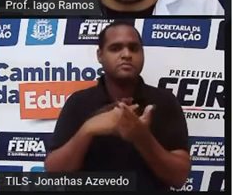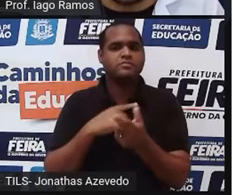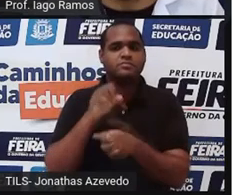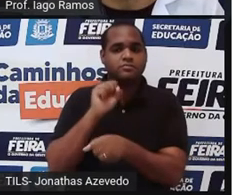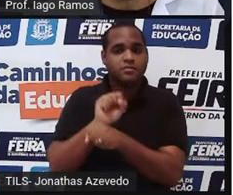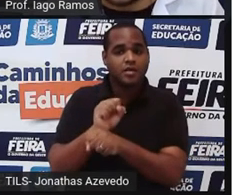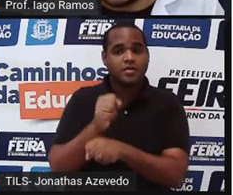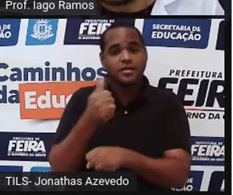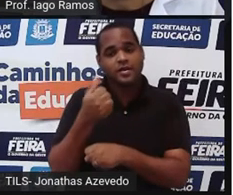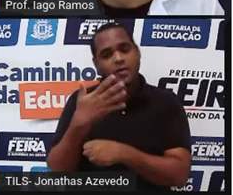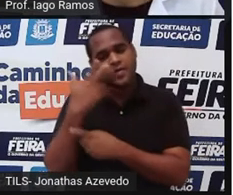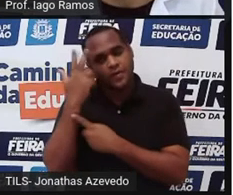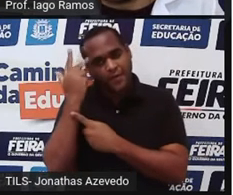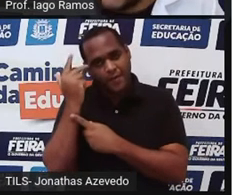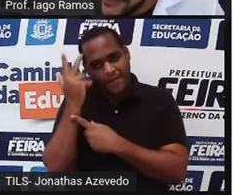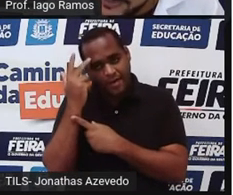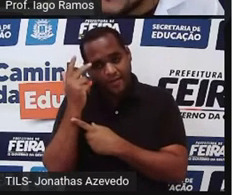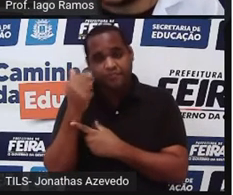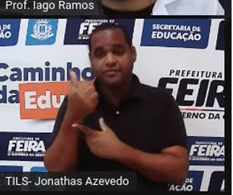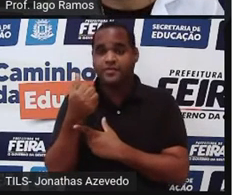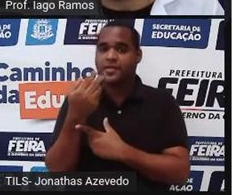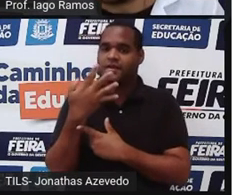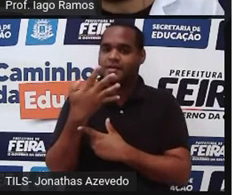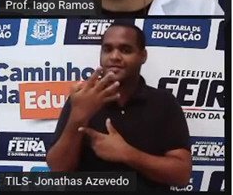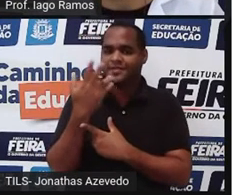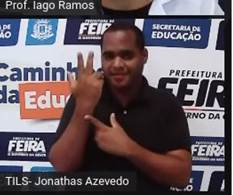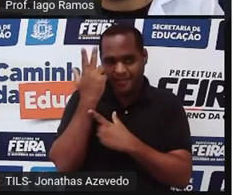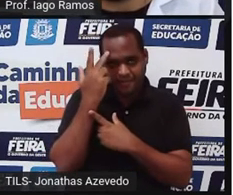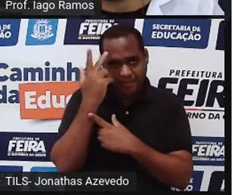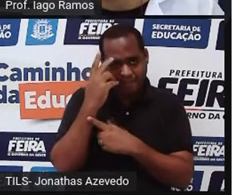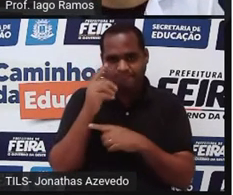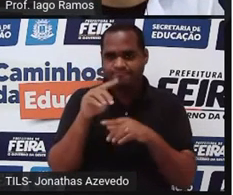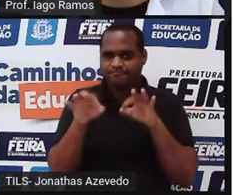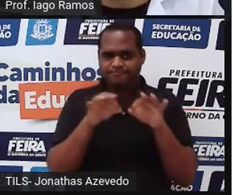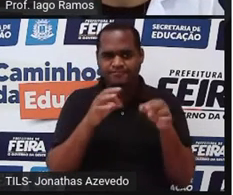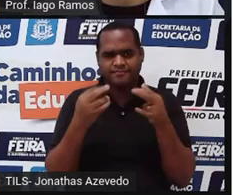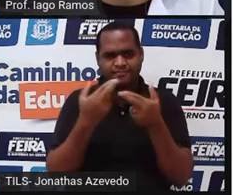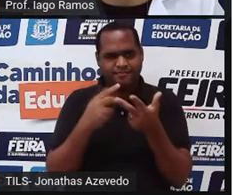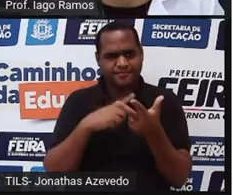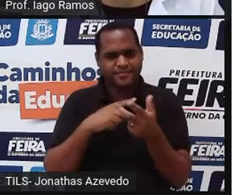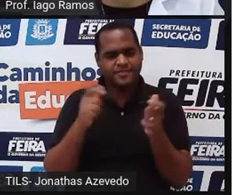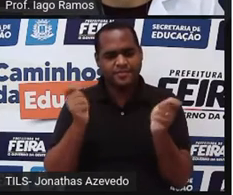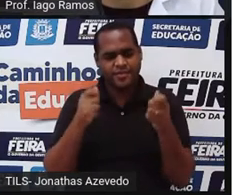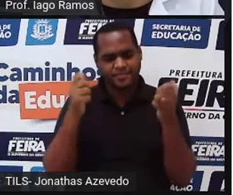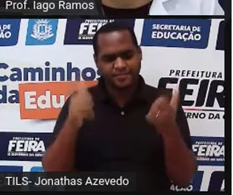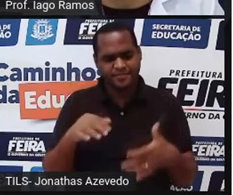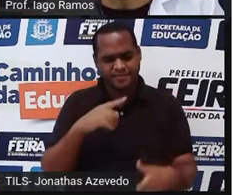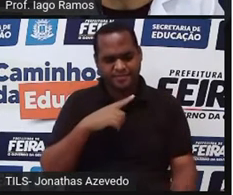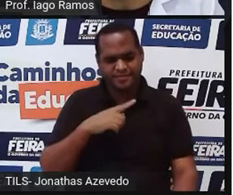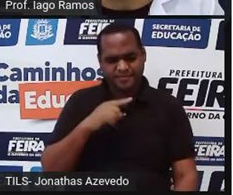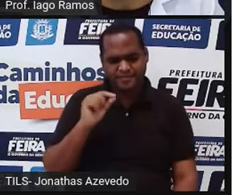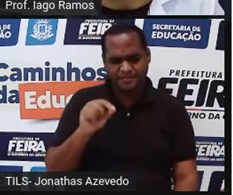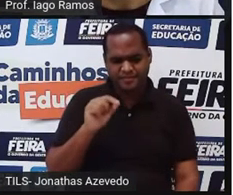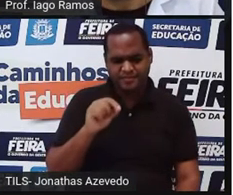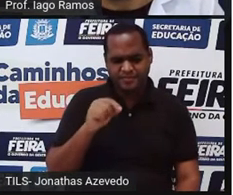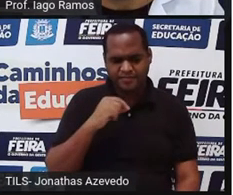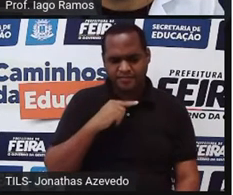14 é natural, 14 é um número racional, pode ser gerado de uma fração.